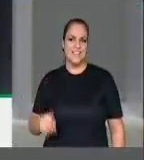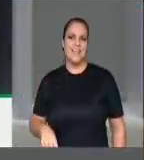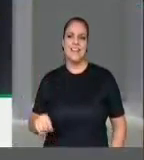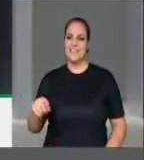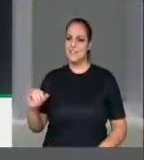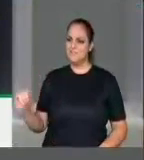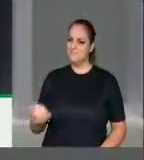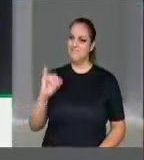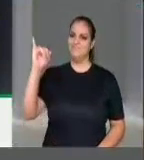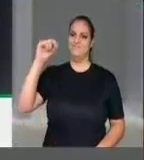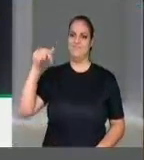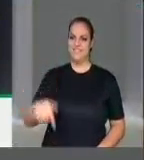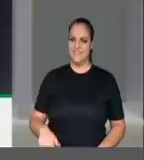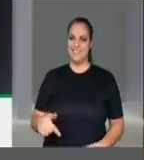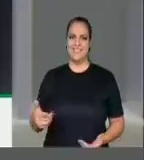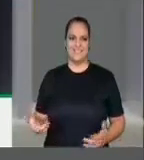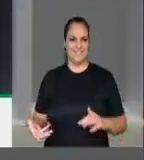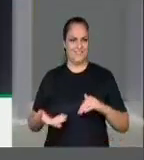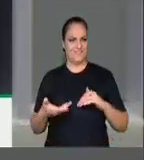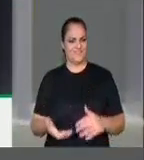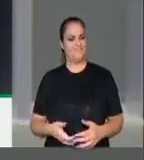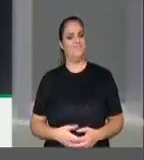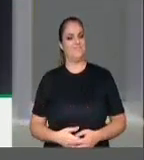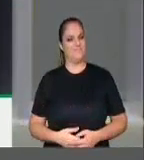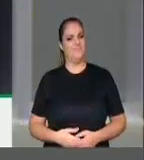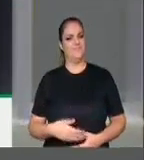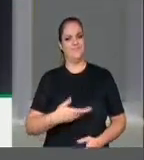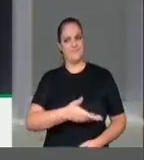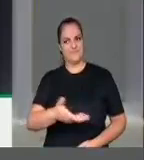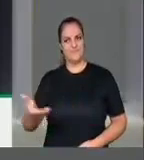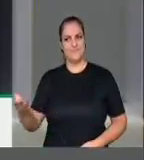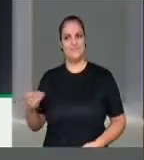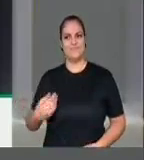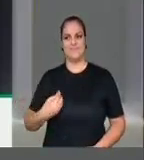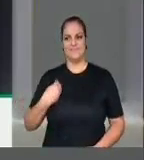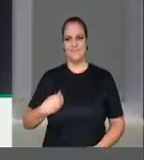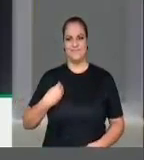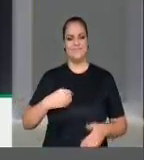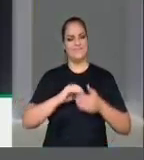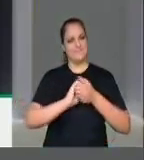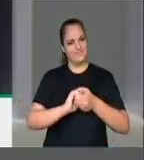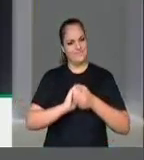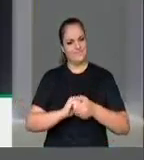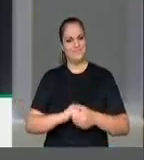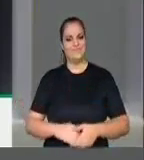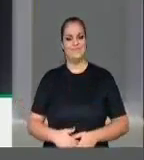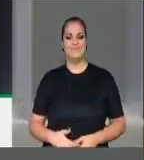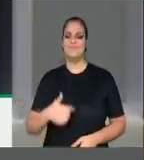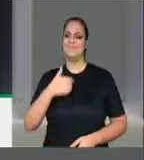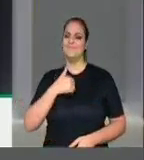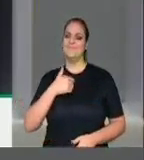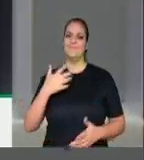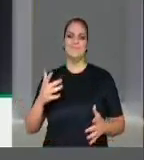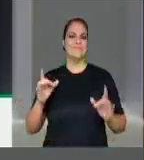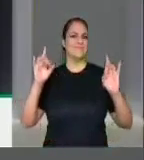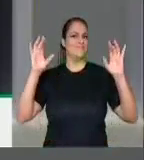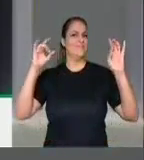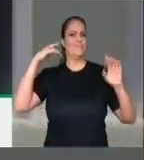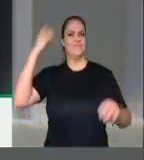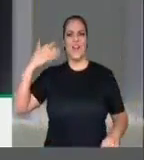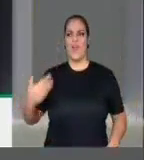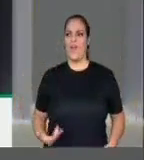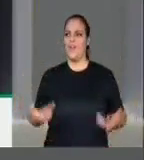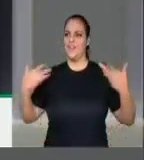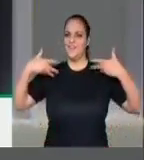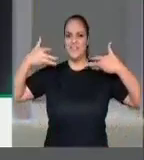no congresso e também todos aqui presentes. Para mim é uma grande honra